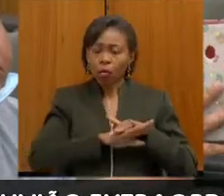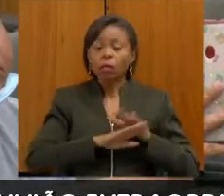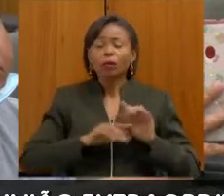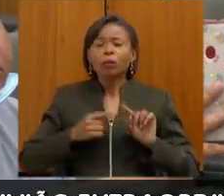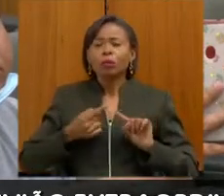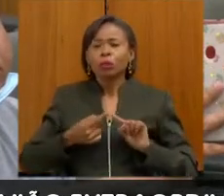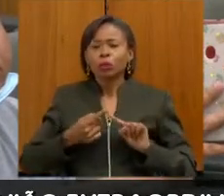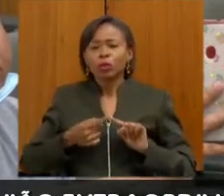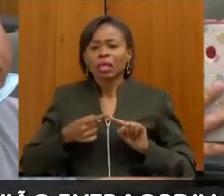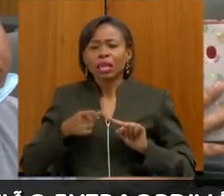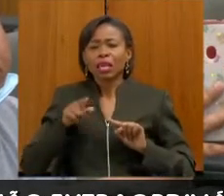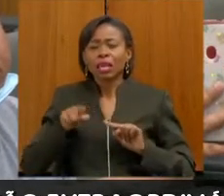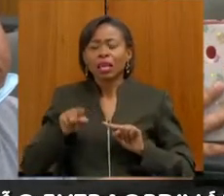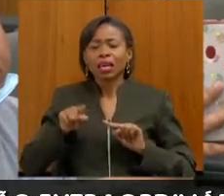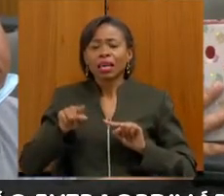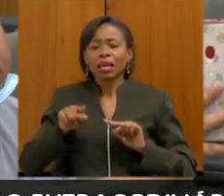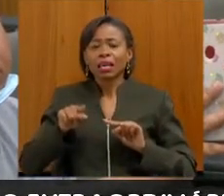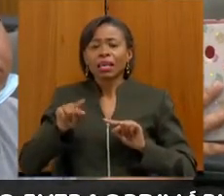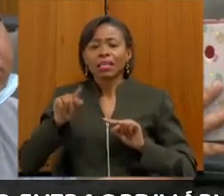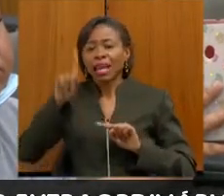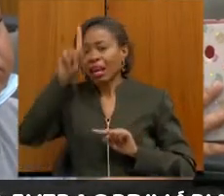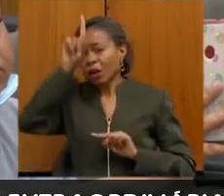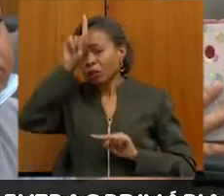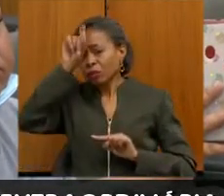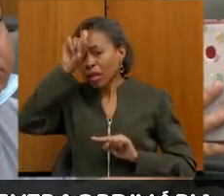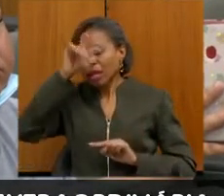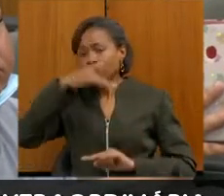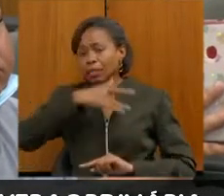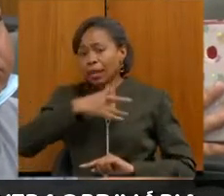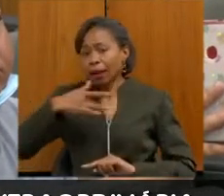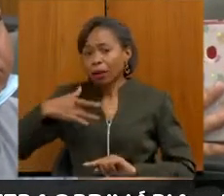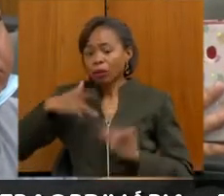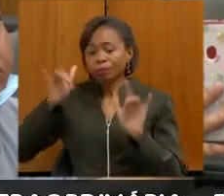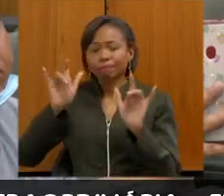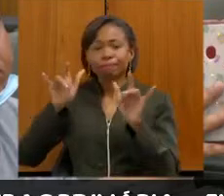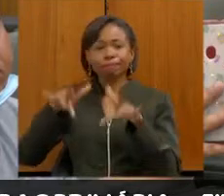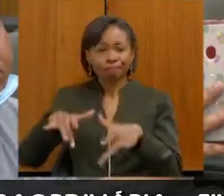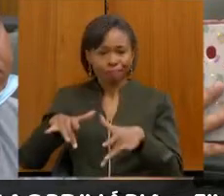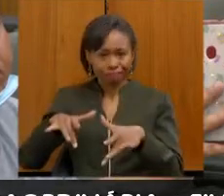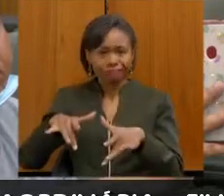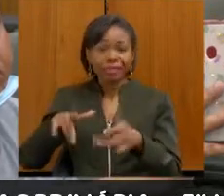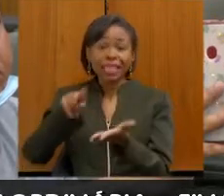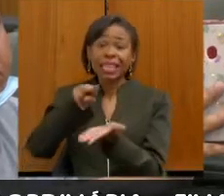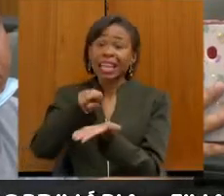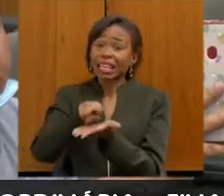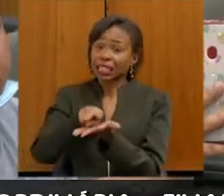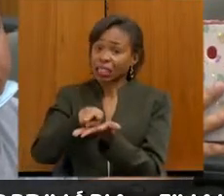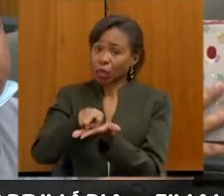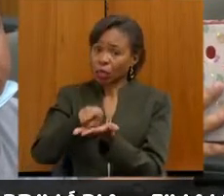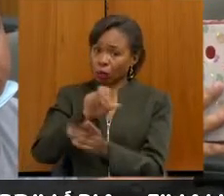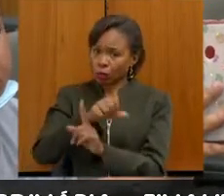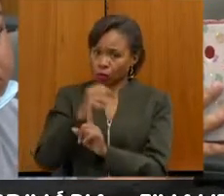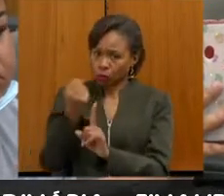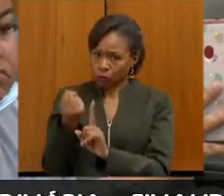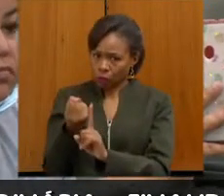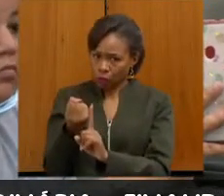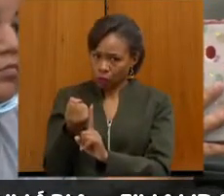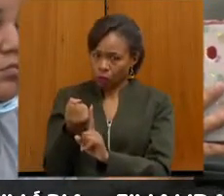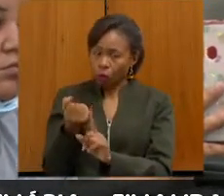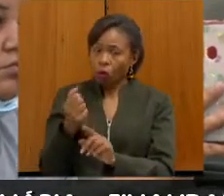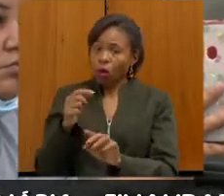pública de saúde, nos hospitais, ocupando internação social. Após tornarem-se